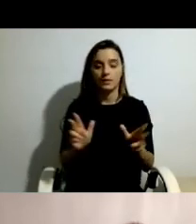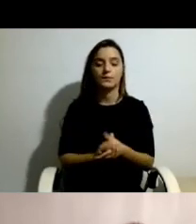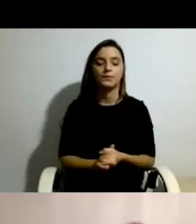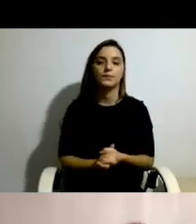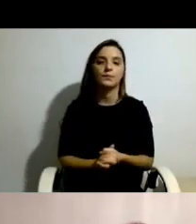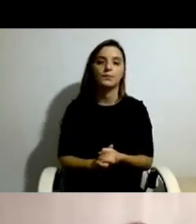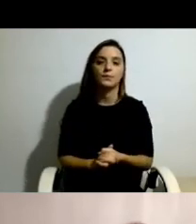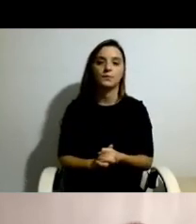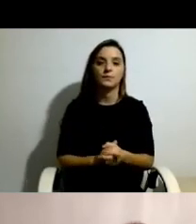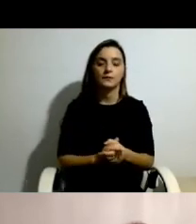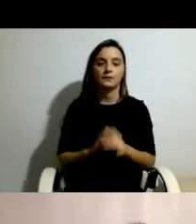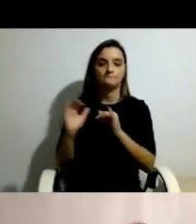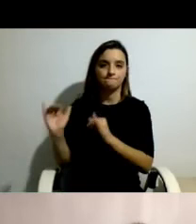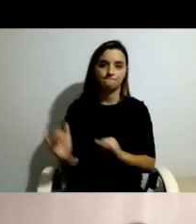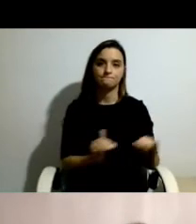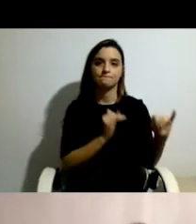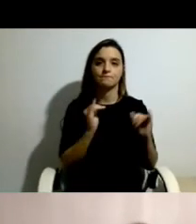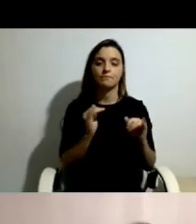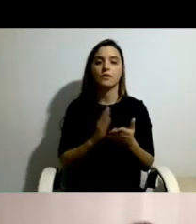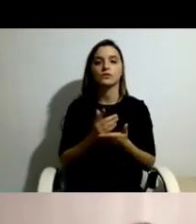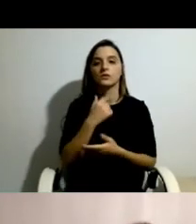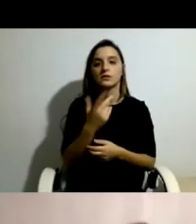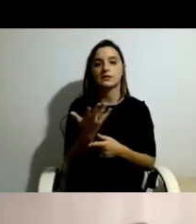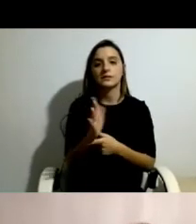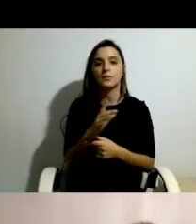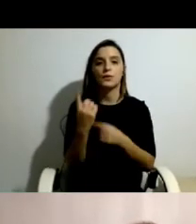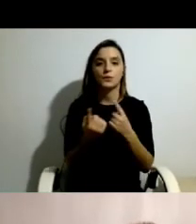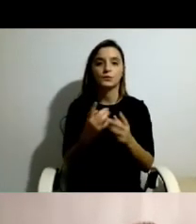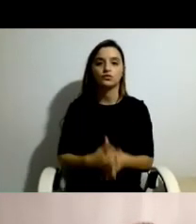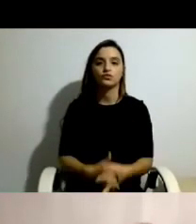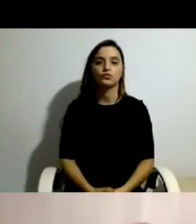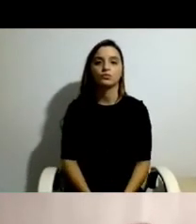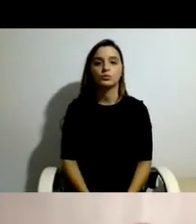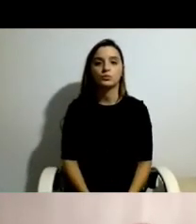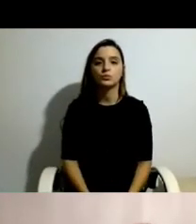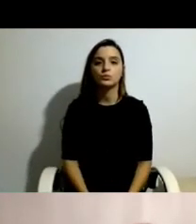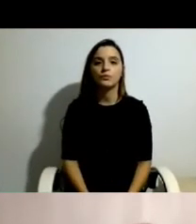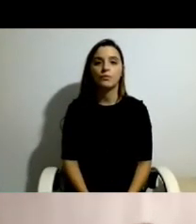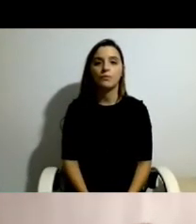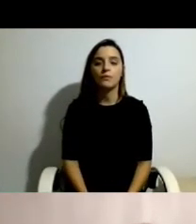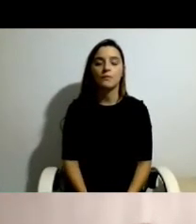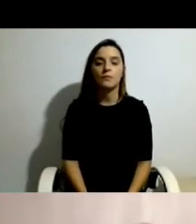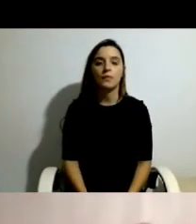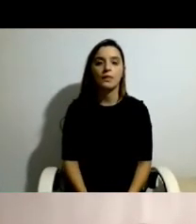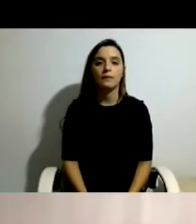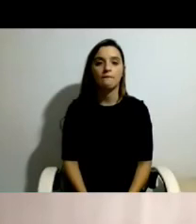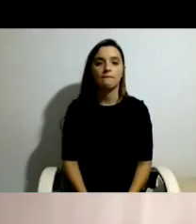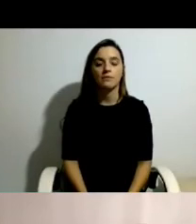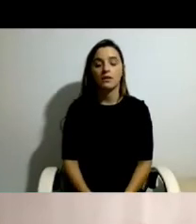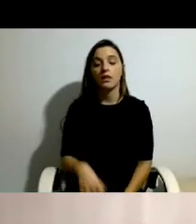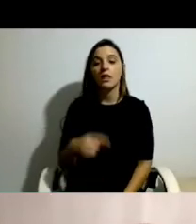ao próximo slide, só para dar alguns exemplos deste controle. Nós temos aqui alguns relatos,